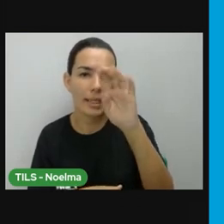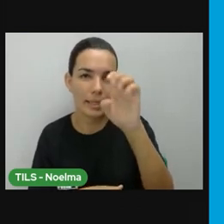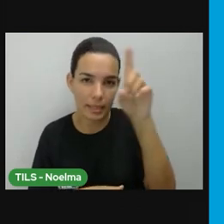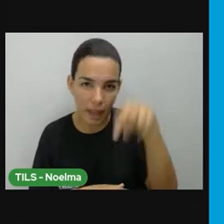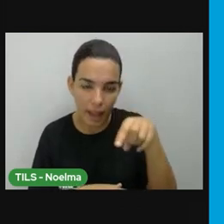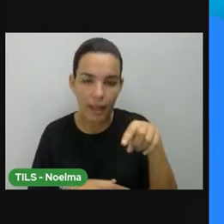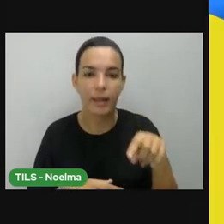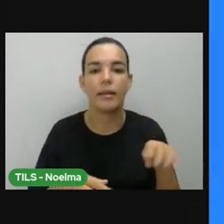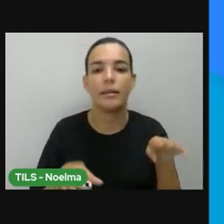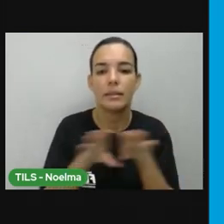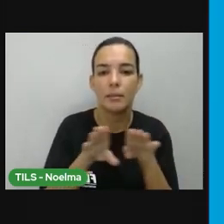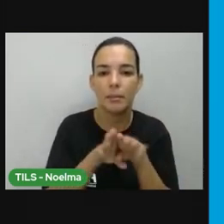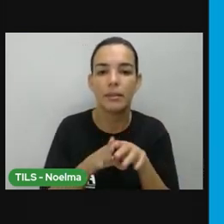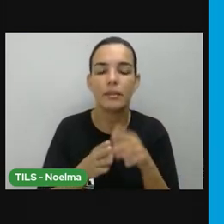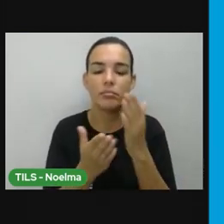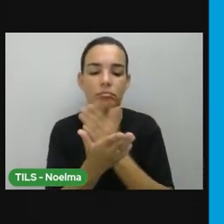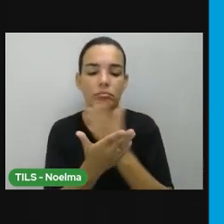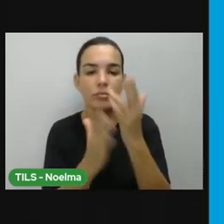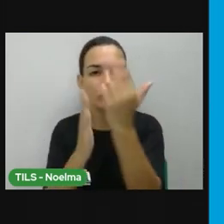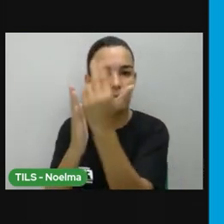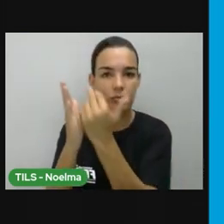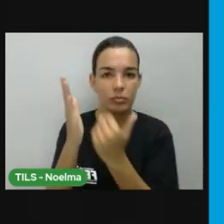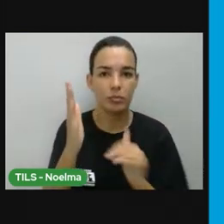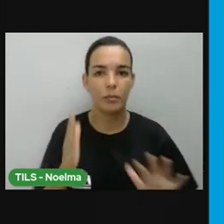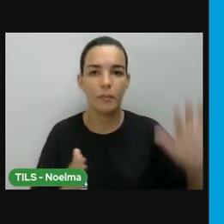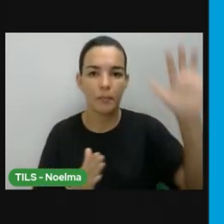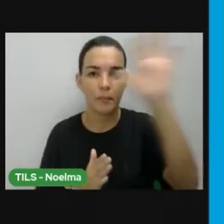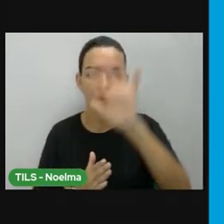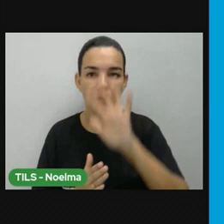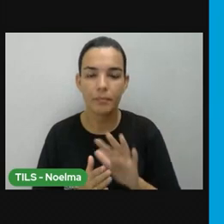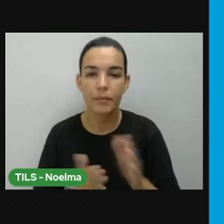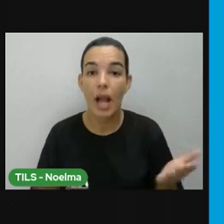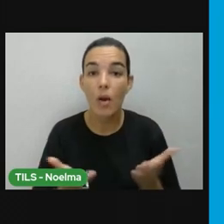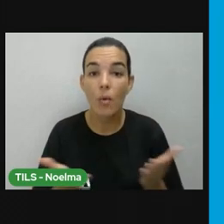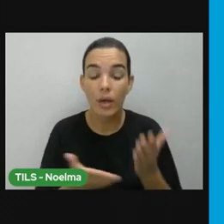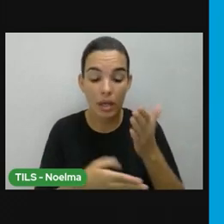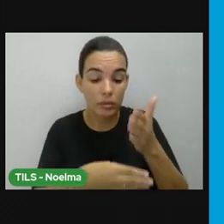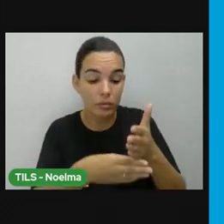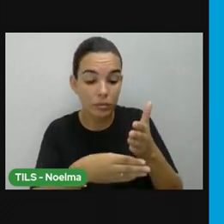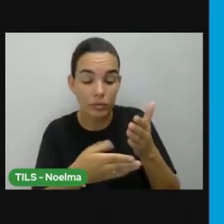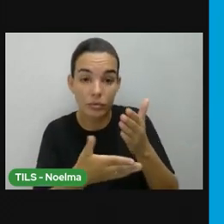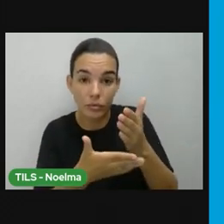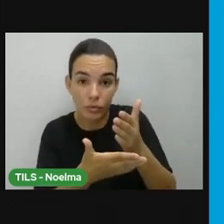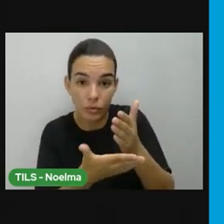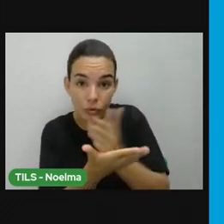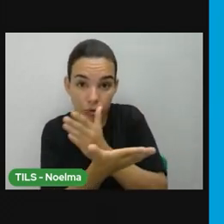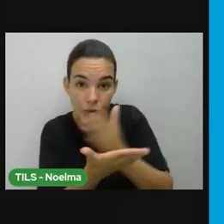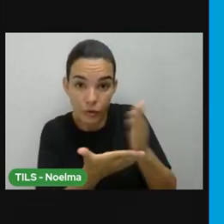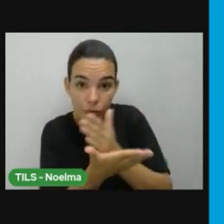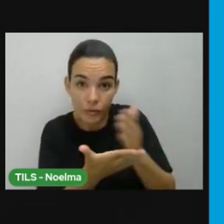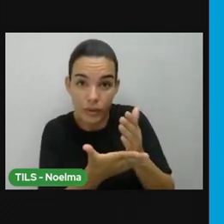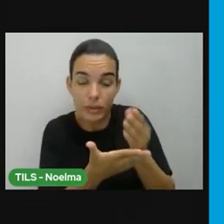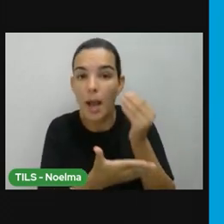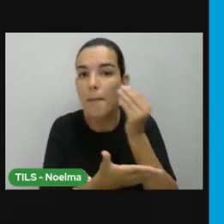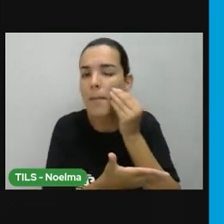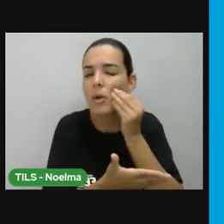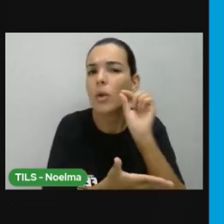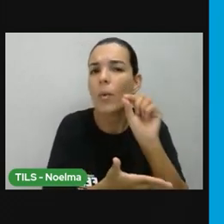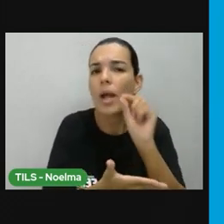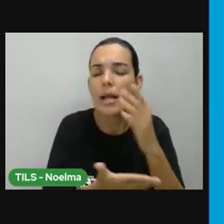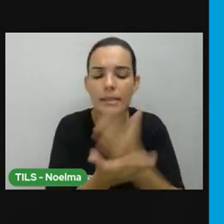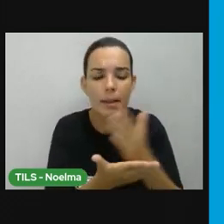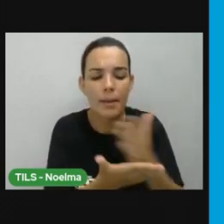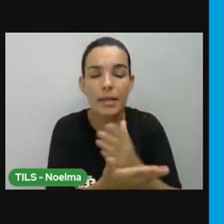mapa. Já a divisa é utilizada para mostrar a separação de estado, como São Paulo e Rio de Janeiro.